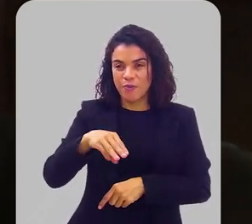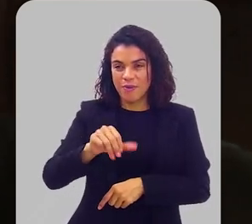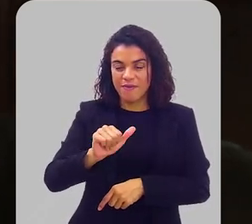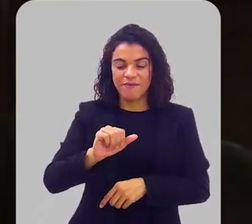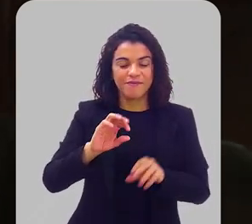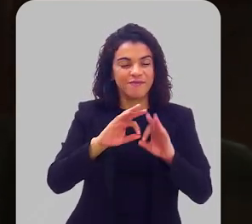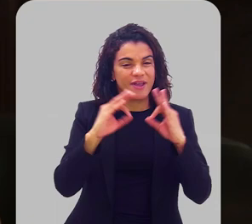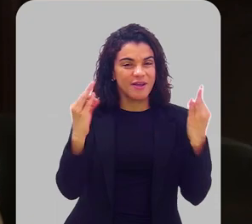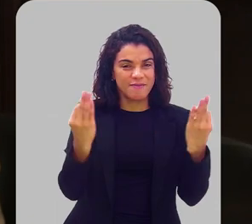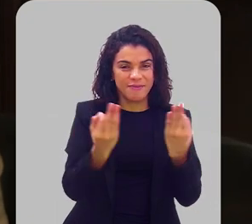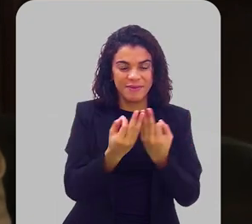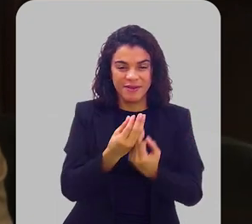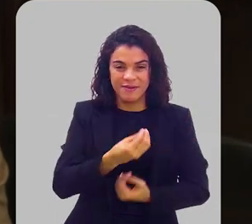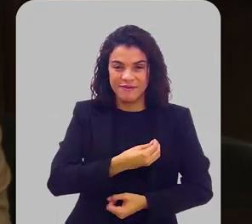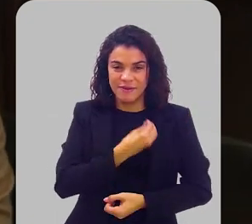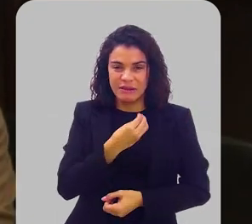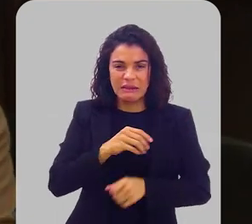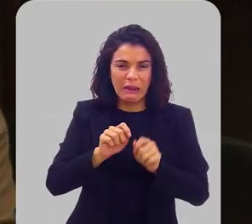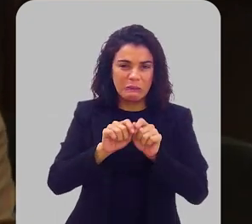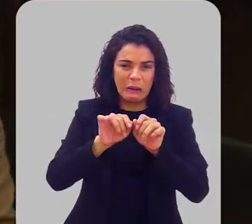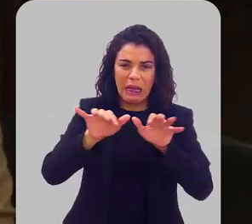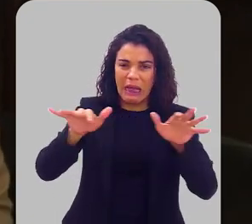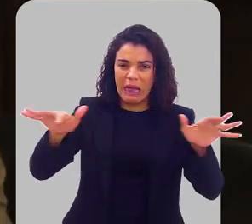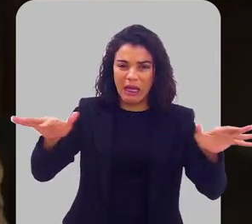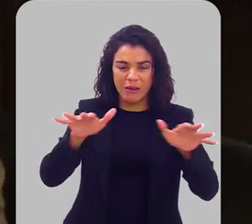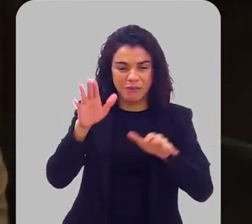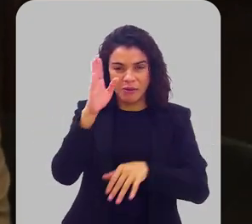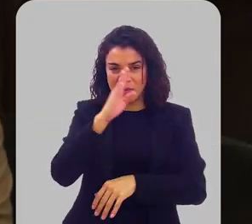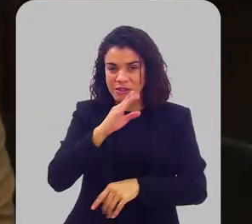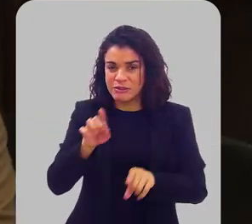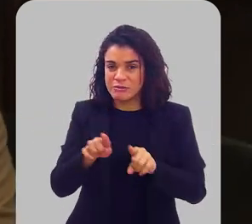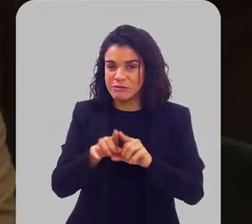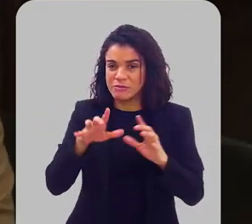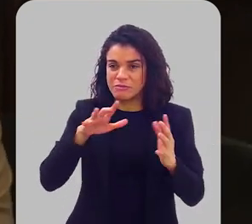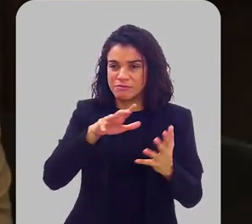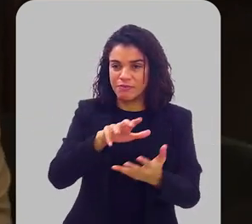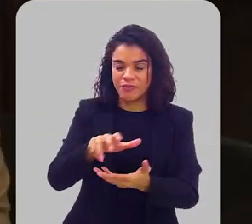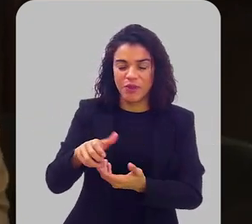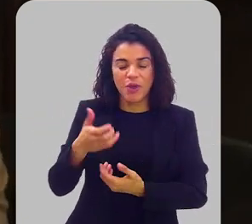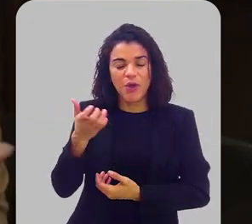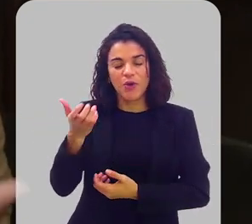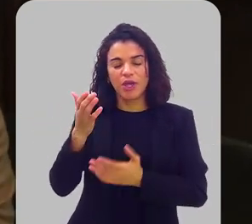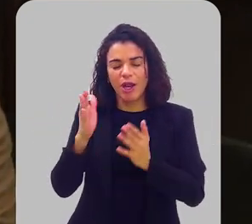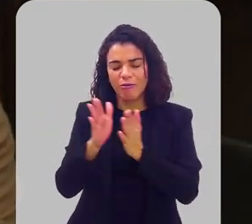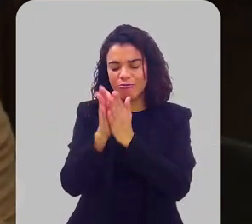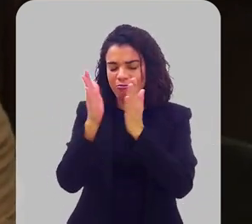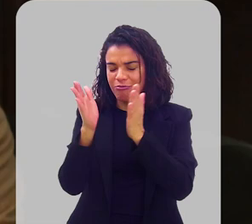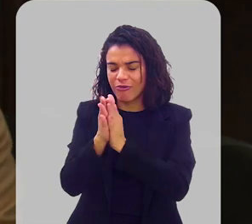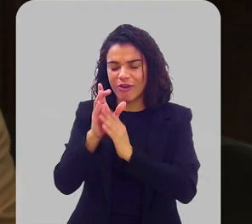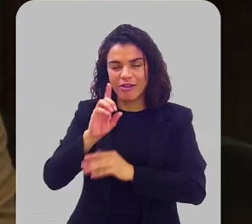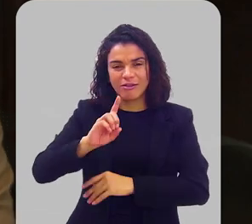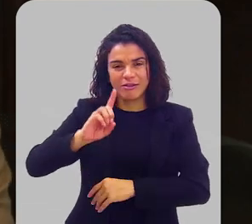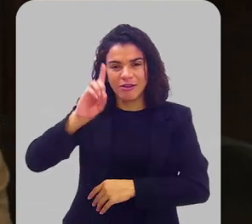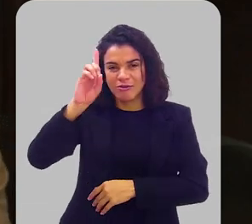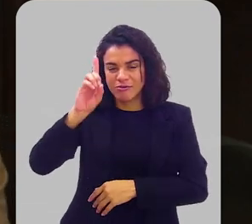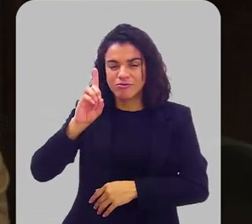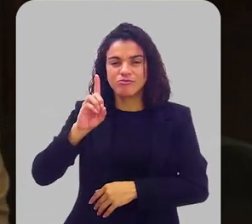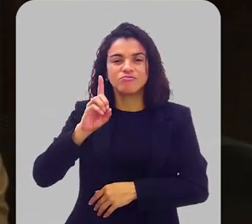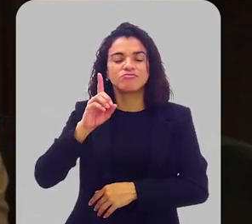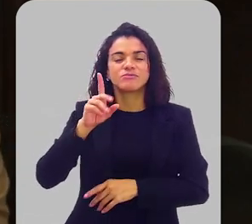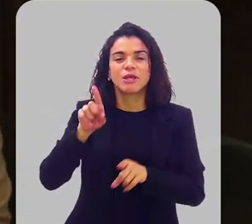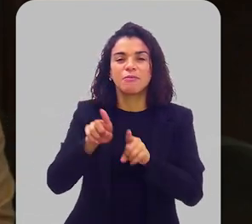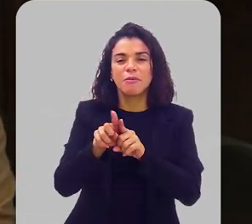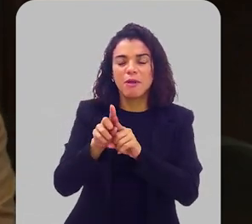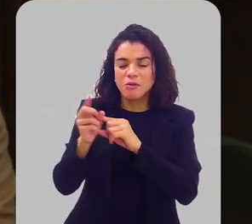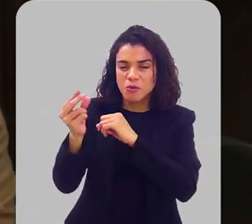Viva. Está espalhada aí pelo Brasil e pelo mundo também. Eu quero louvar a Deus pelo pastoreio deles, sobre a minha vida,